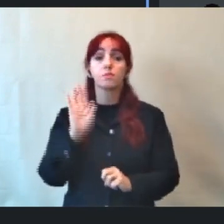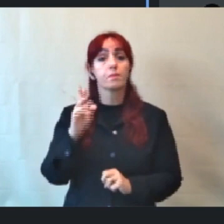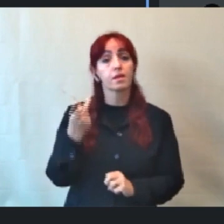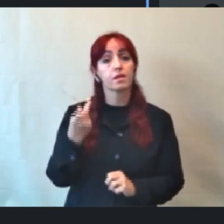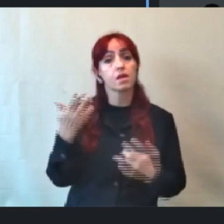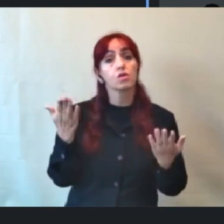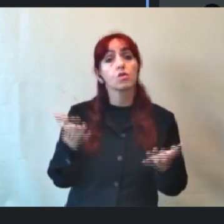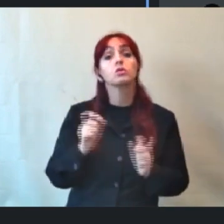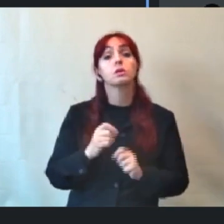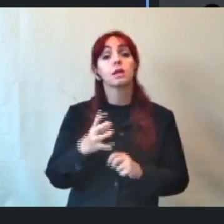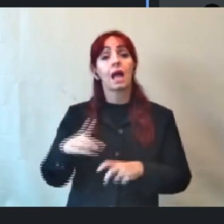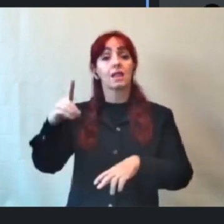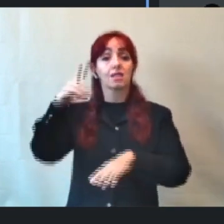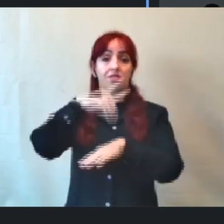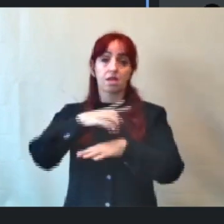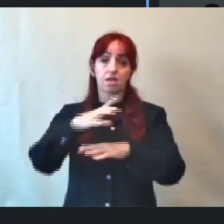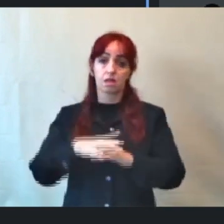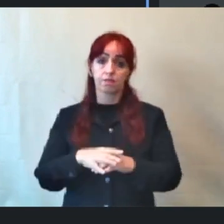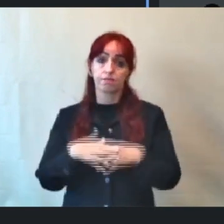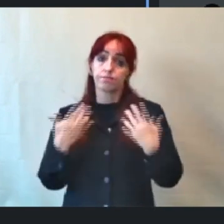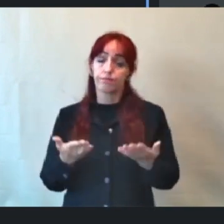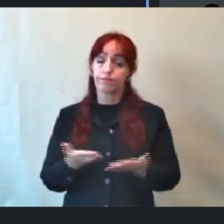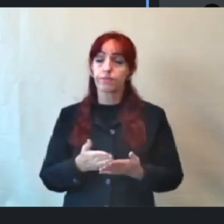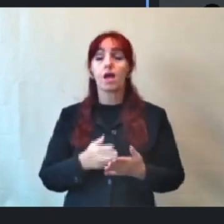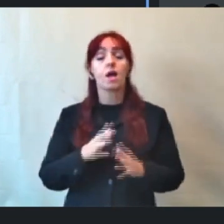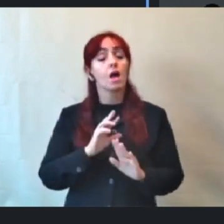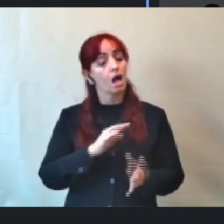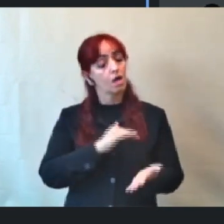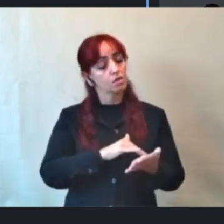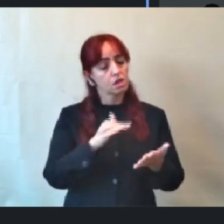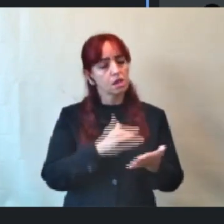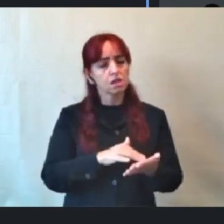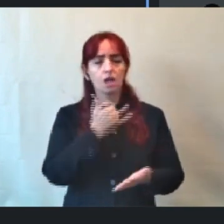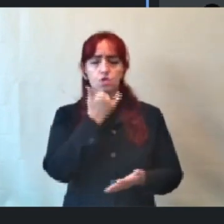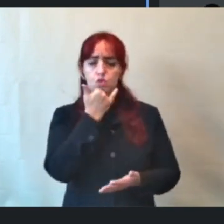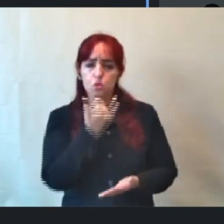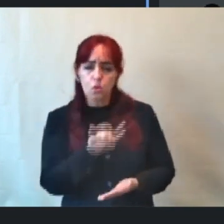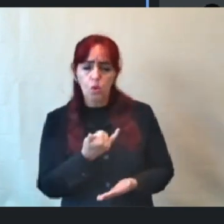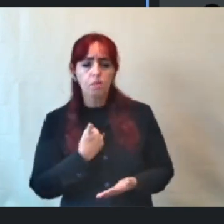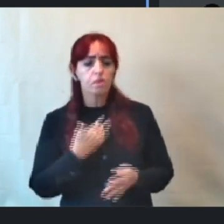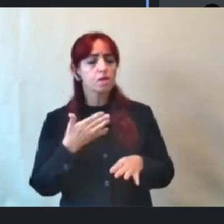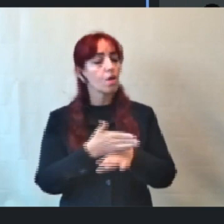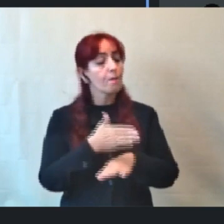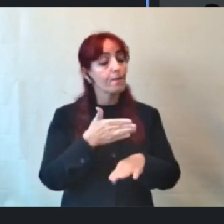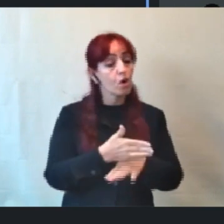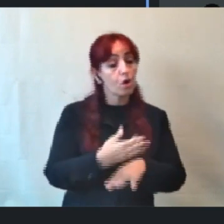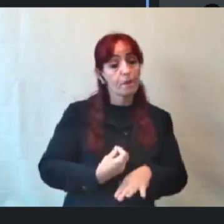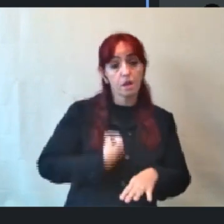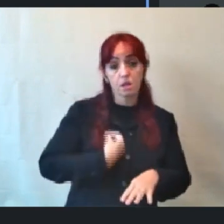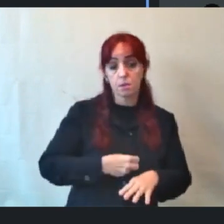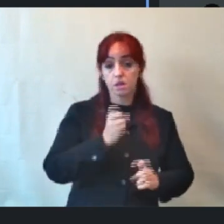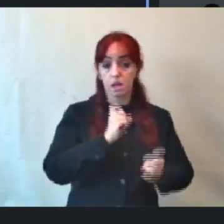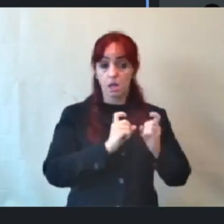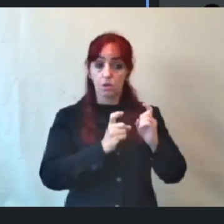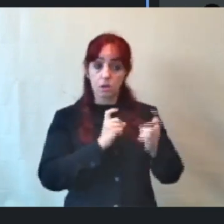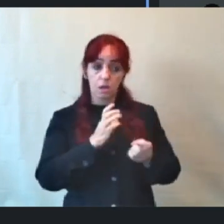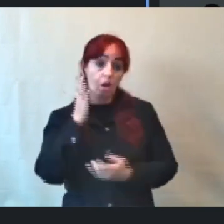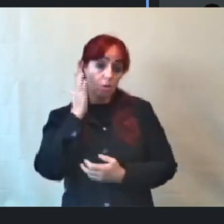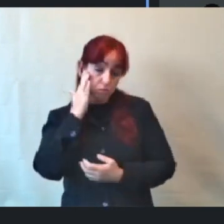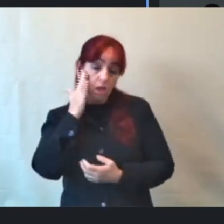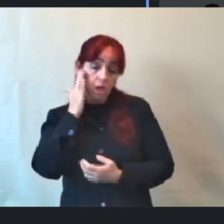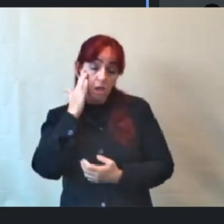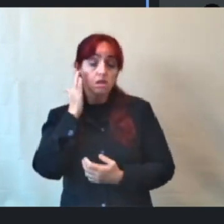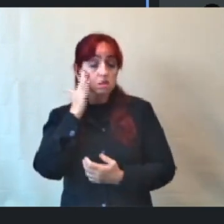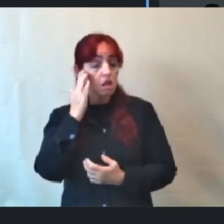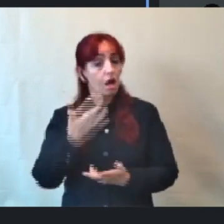é a Dengue, o secretário pediu desculpas, ele não poderia participar da reunião, a gente entende que às vezes o